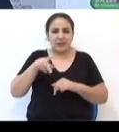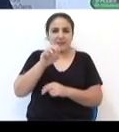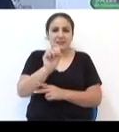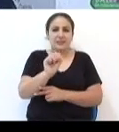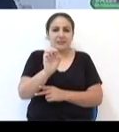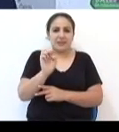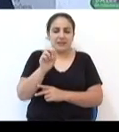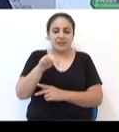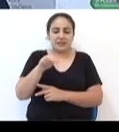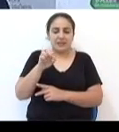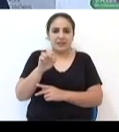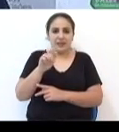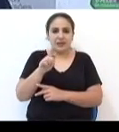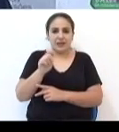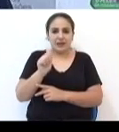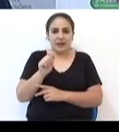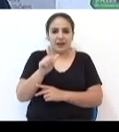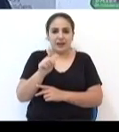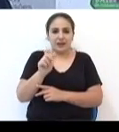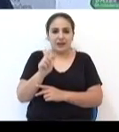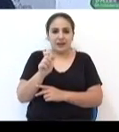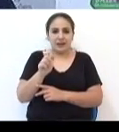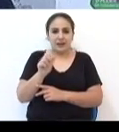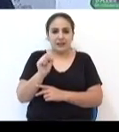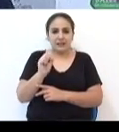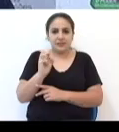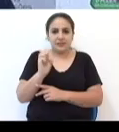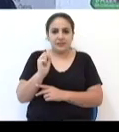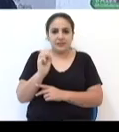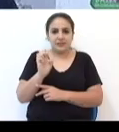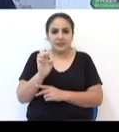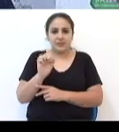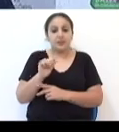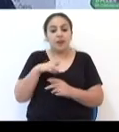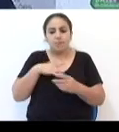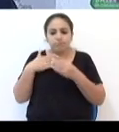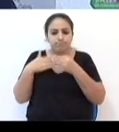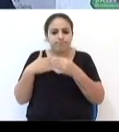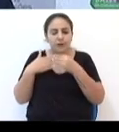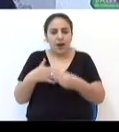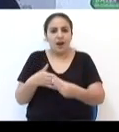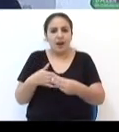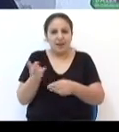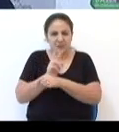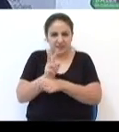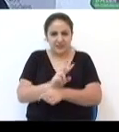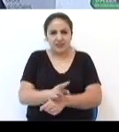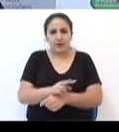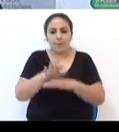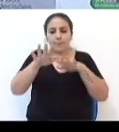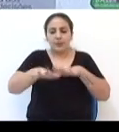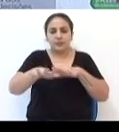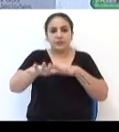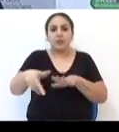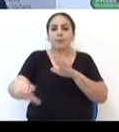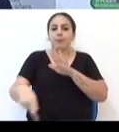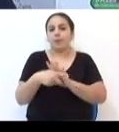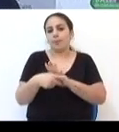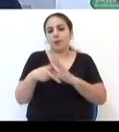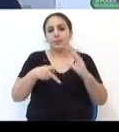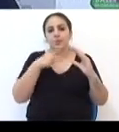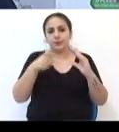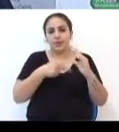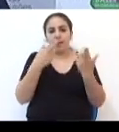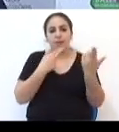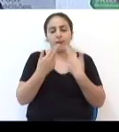são perseguidos, como nunca na história de Passo Fundo, pela fiscalização de manifestações na própria Câmara